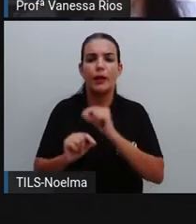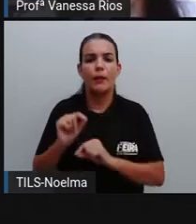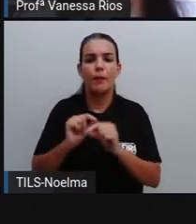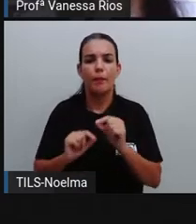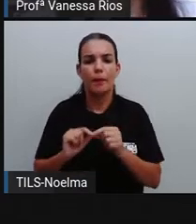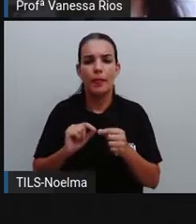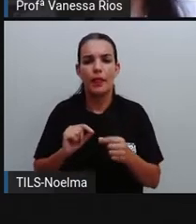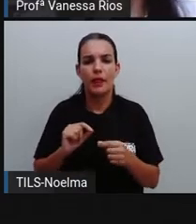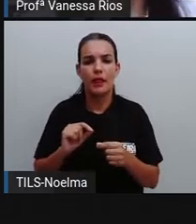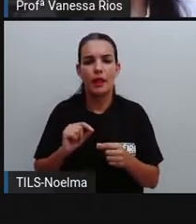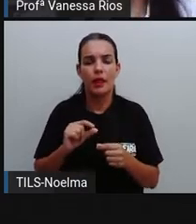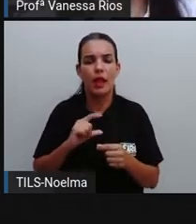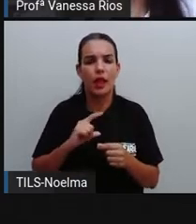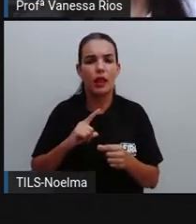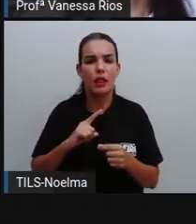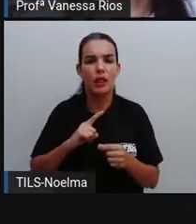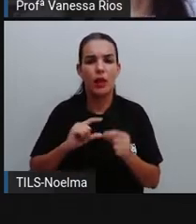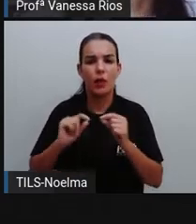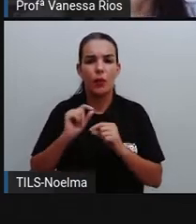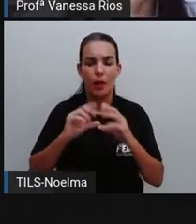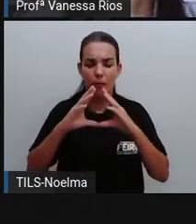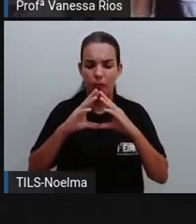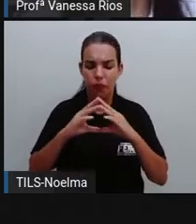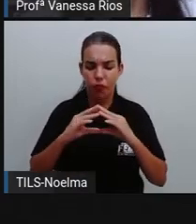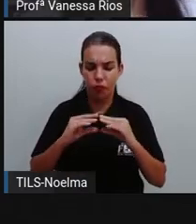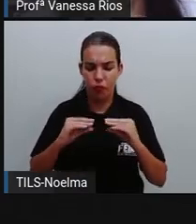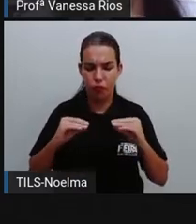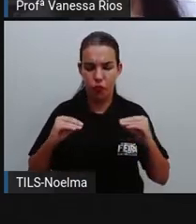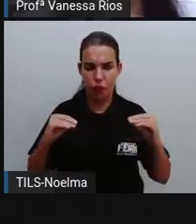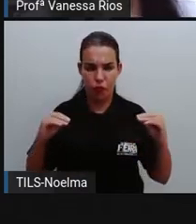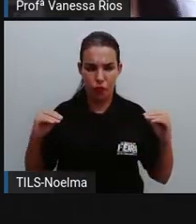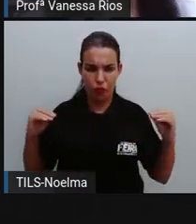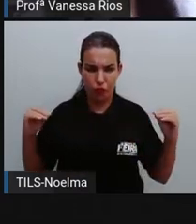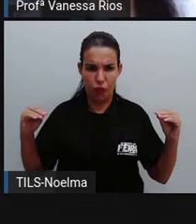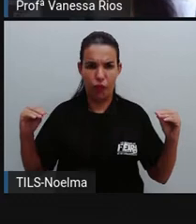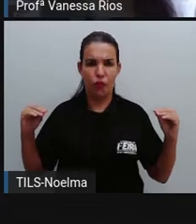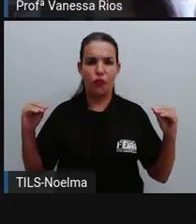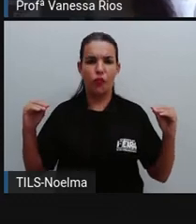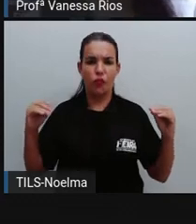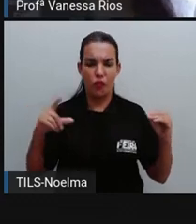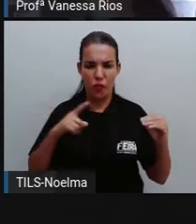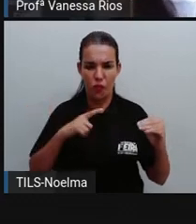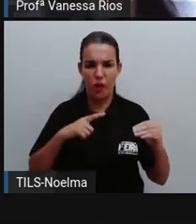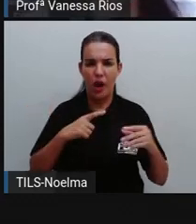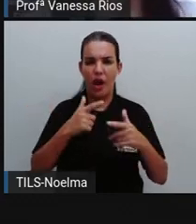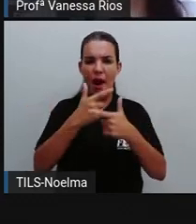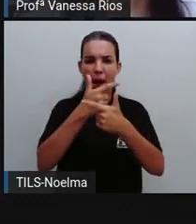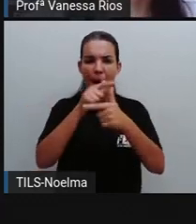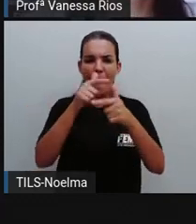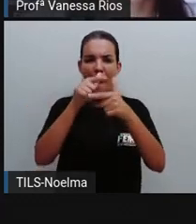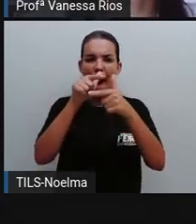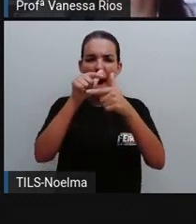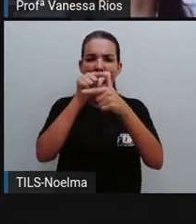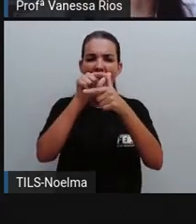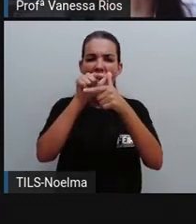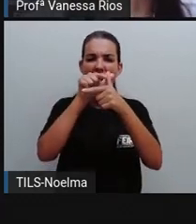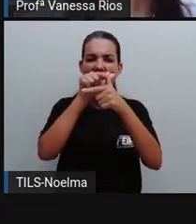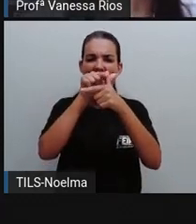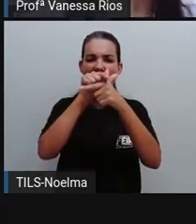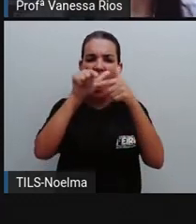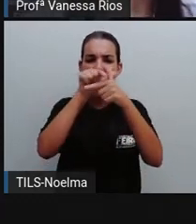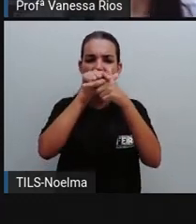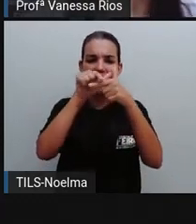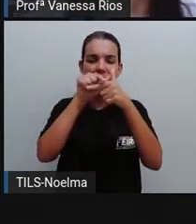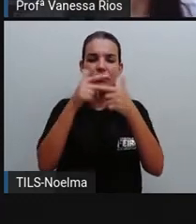a matérias que entram em decomposição e formam aí diversos tipos de substâncias que podem ser utilizadas